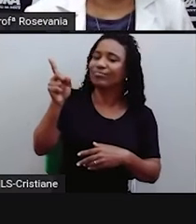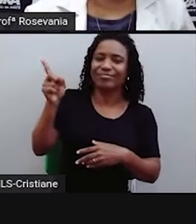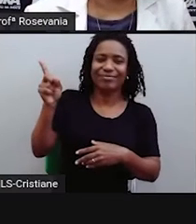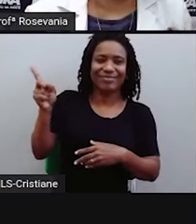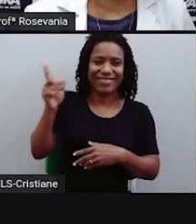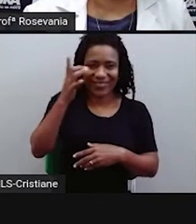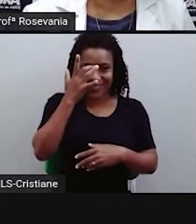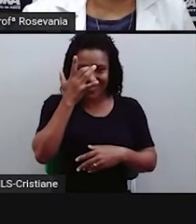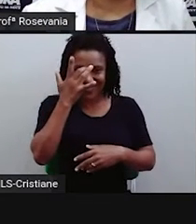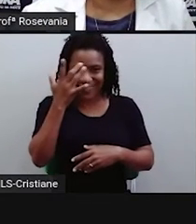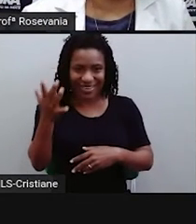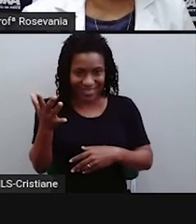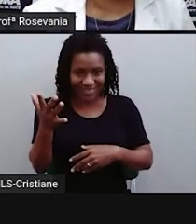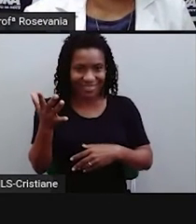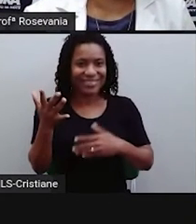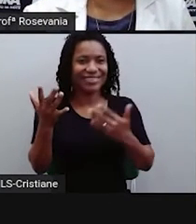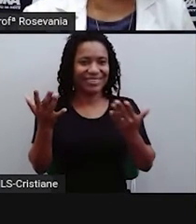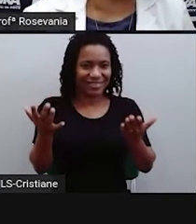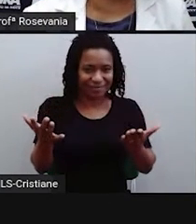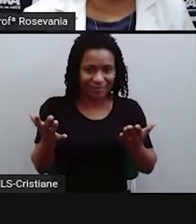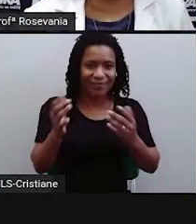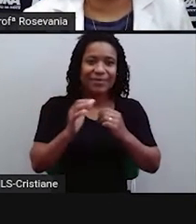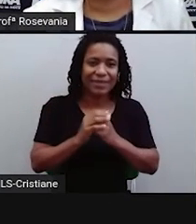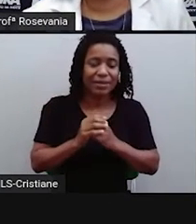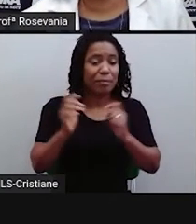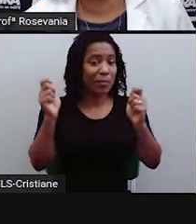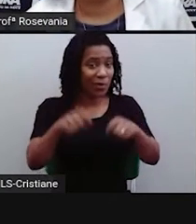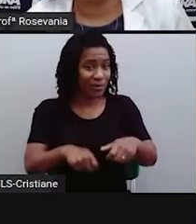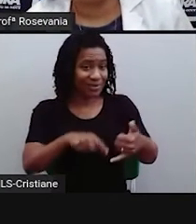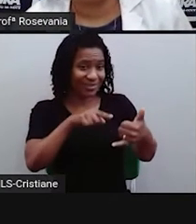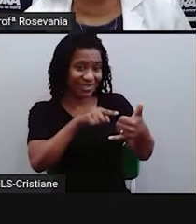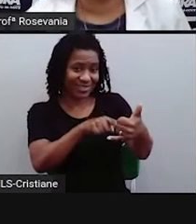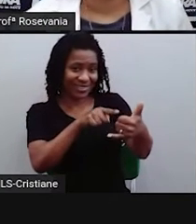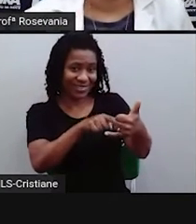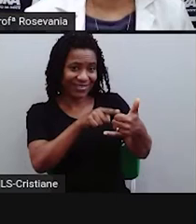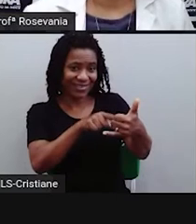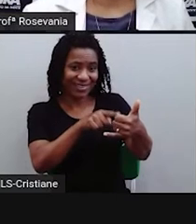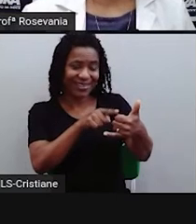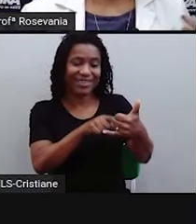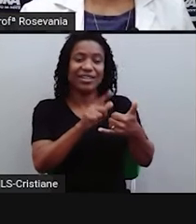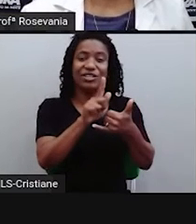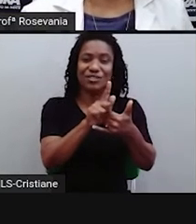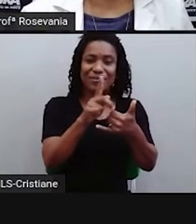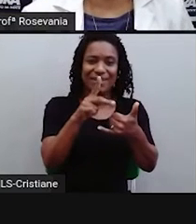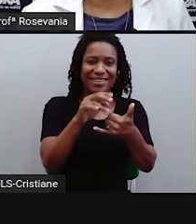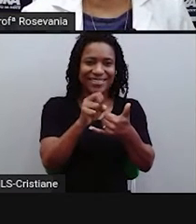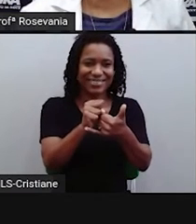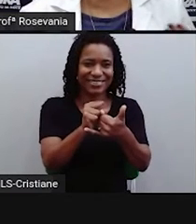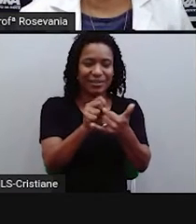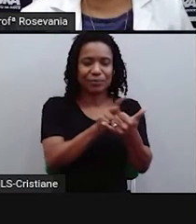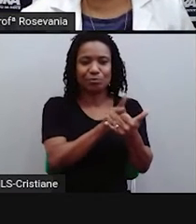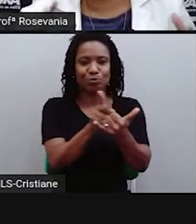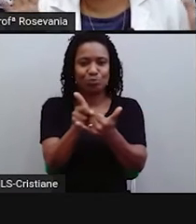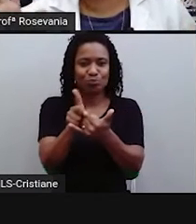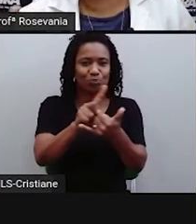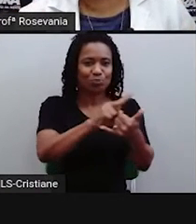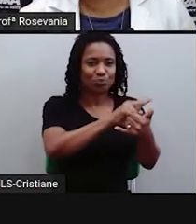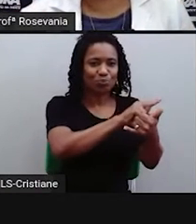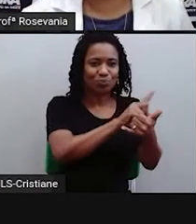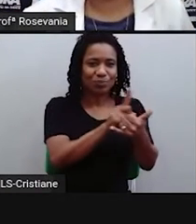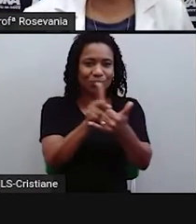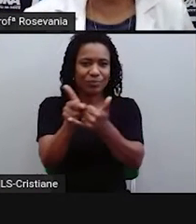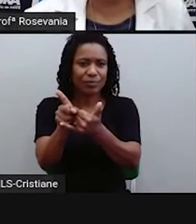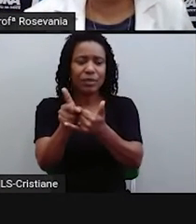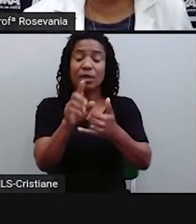Às vezes, a gente pode até usar o GPS, pode usar o mapa, né? Mas, se eu estiver lá no meio da